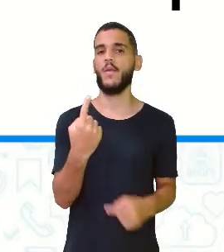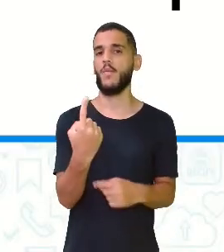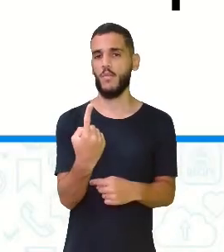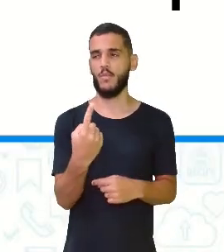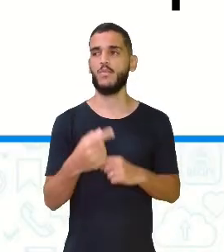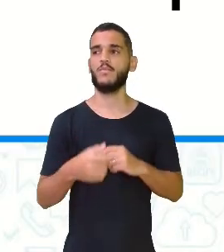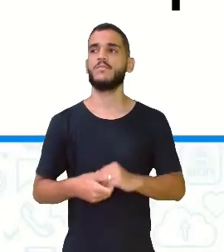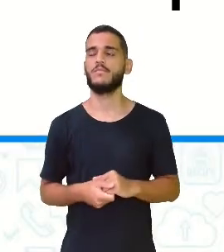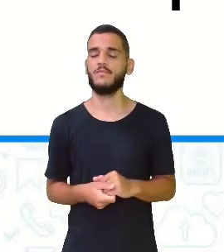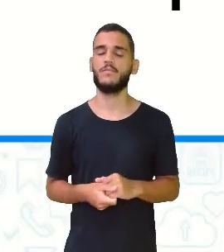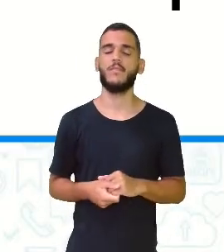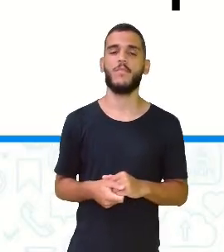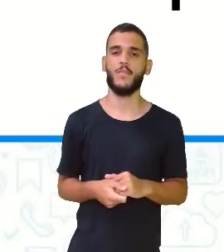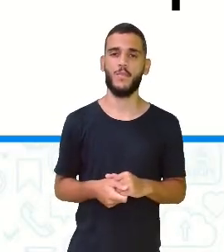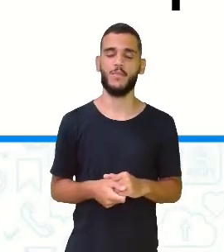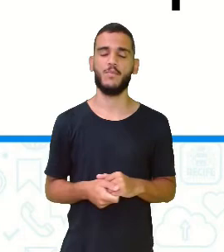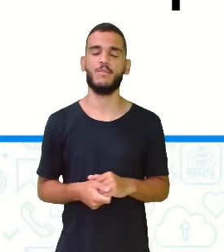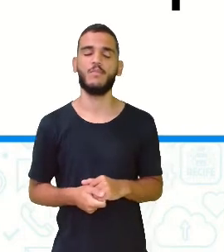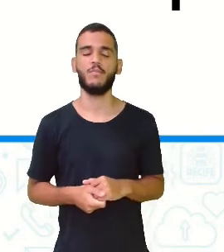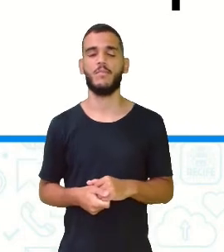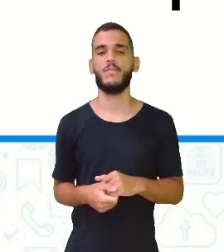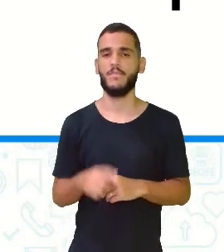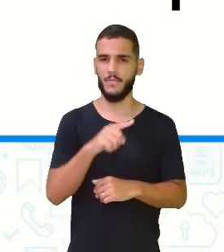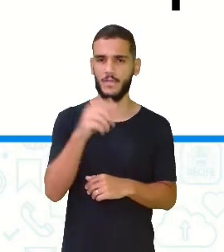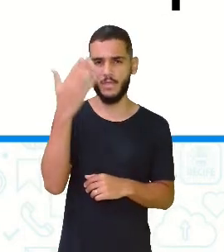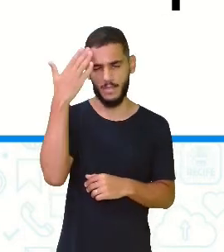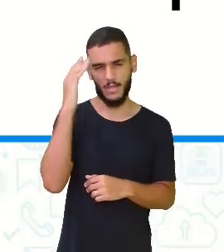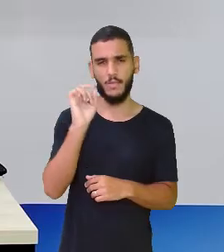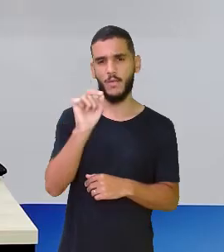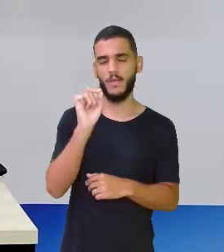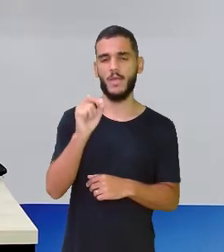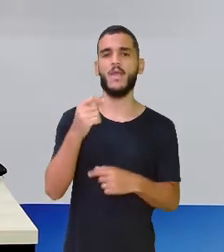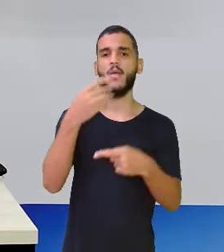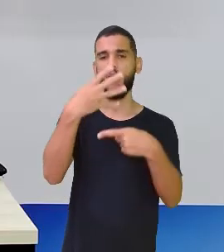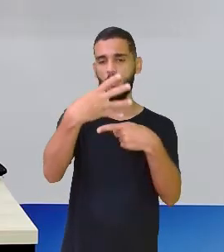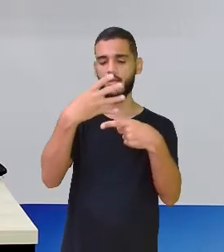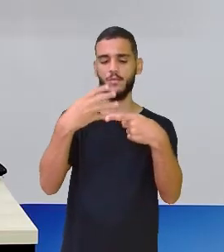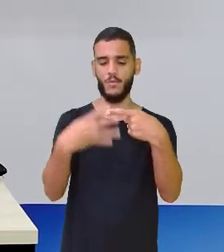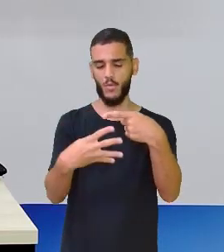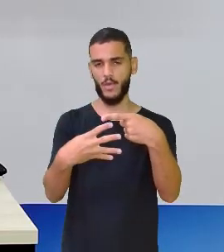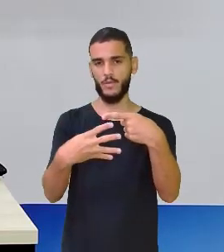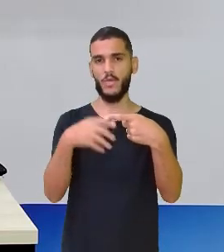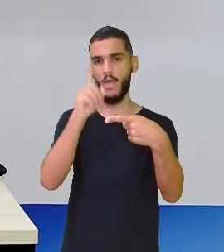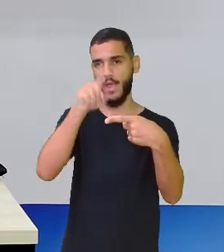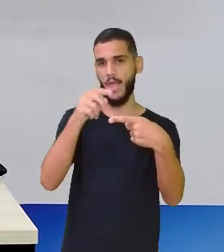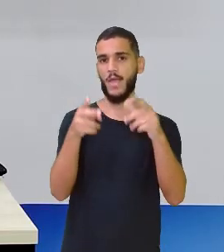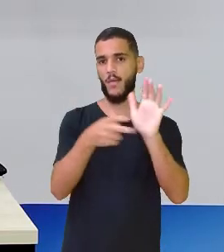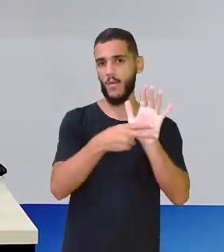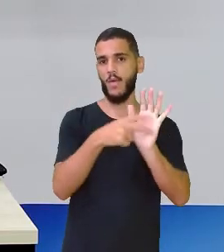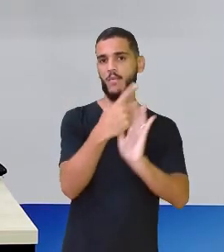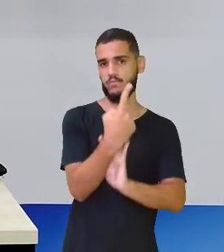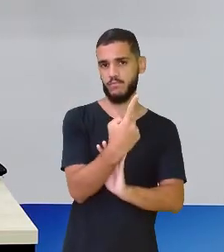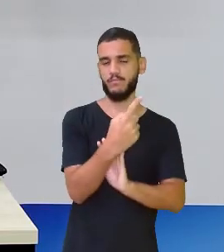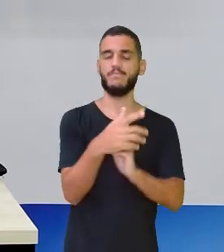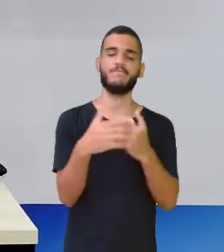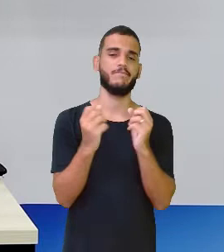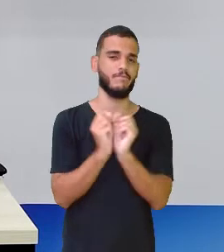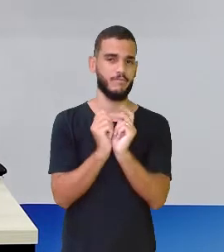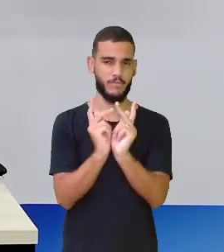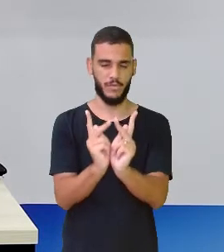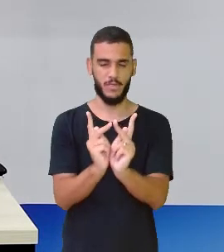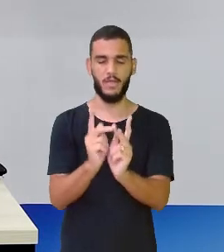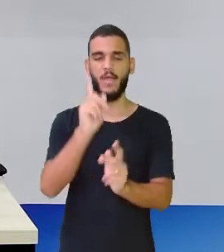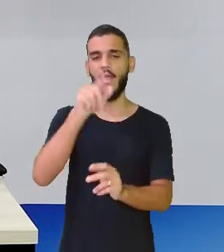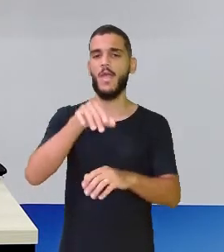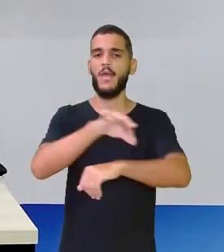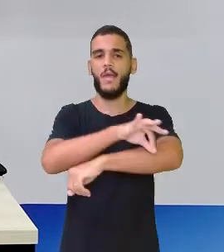isso que eu não botei quatro quartos ali. Porque vocês sabem que quatro partes de quatro é um. É um inteiro. Beleza? É a